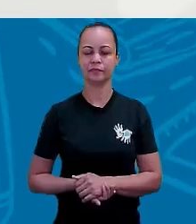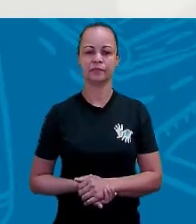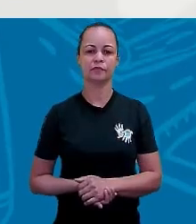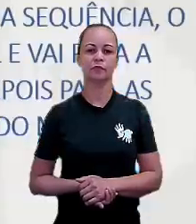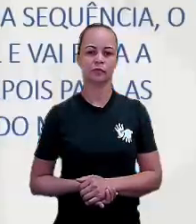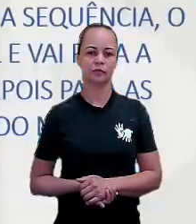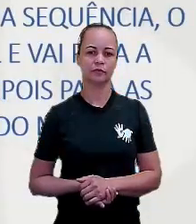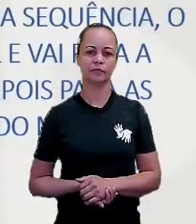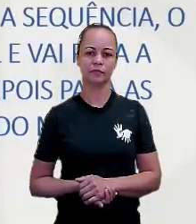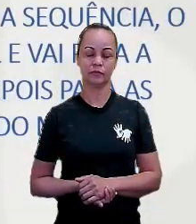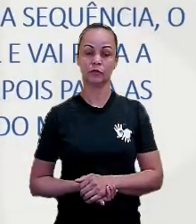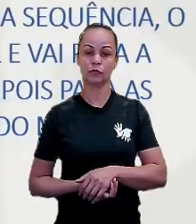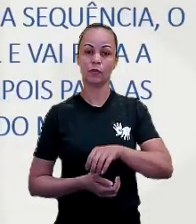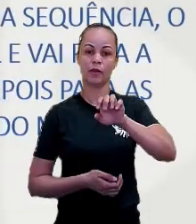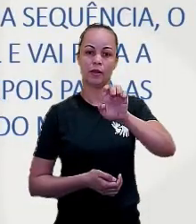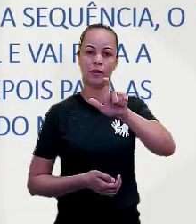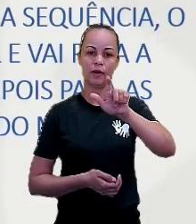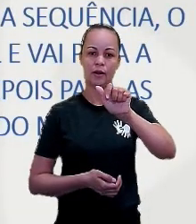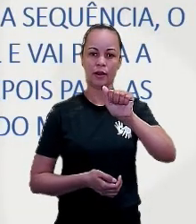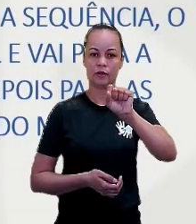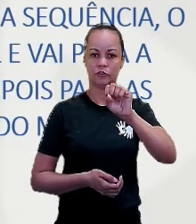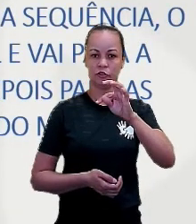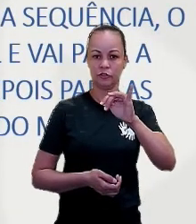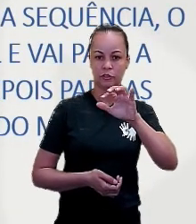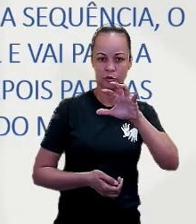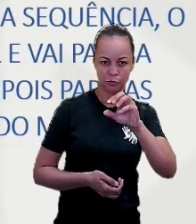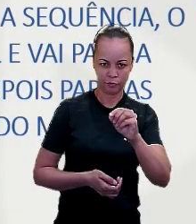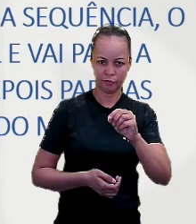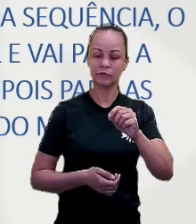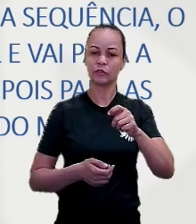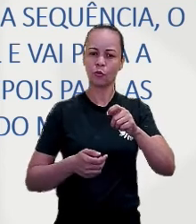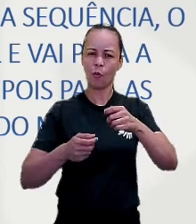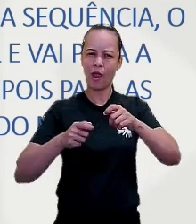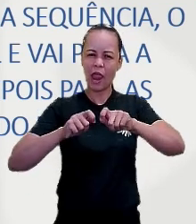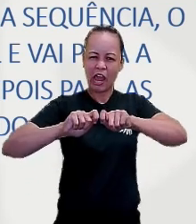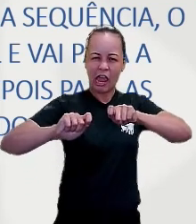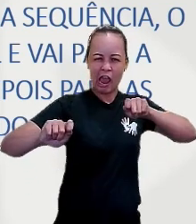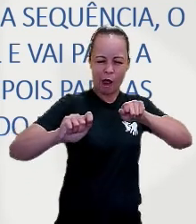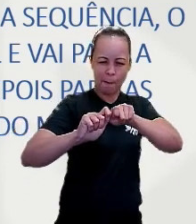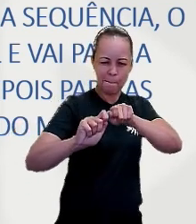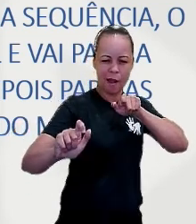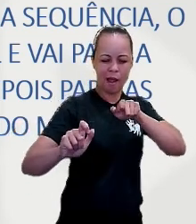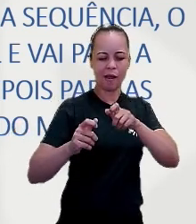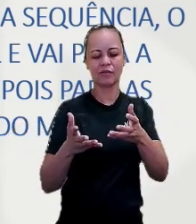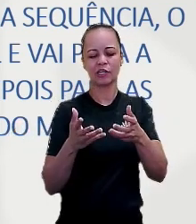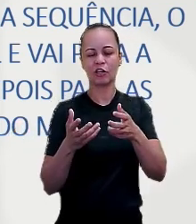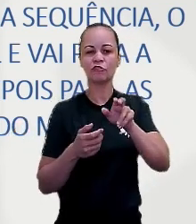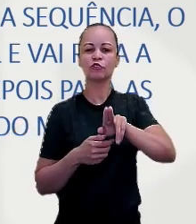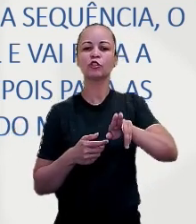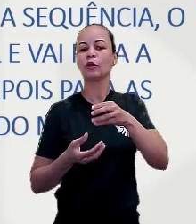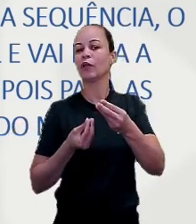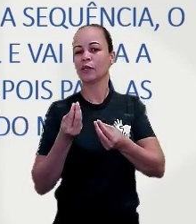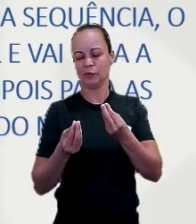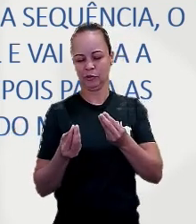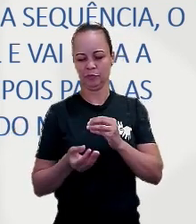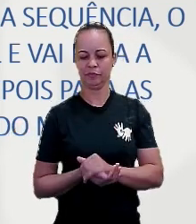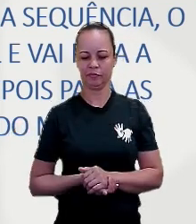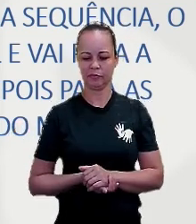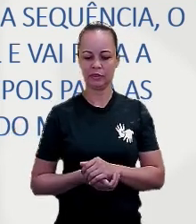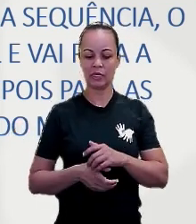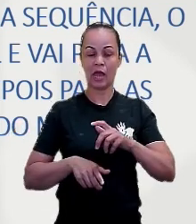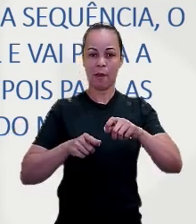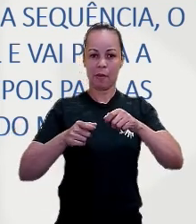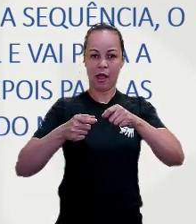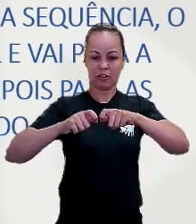O elástico. Essa brincadeira funciona da seguinte forma. Amarre as